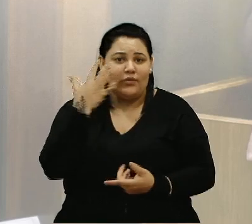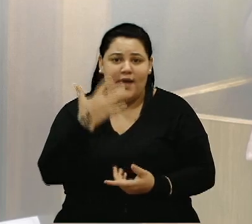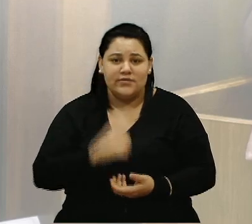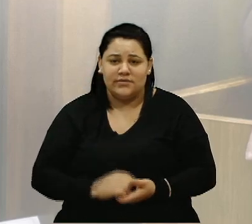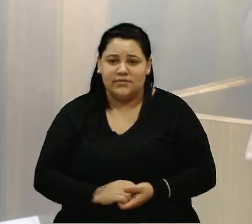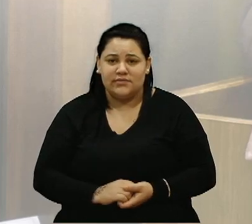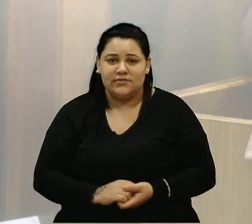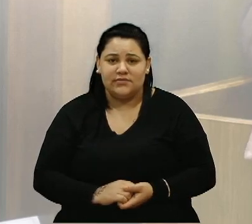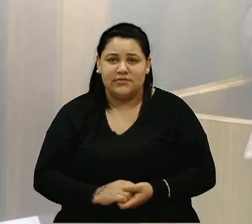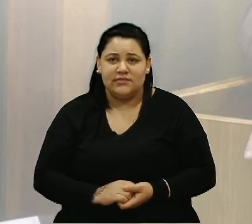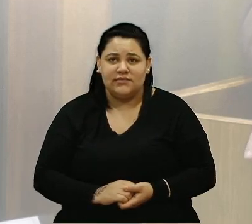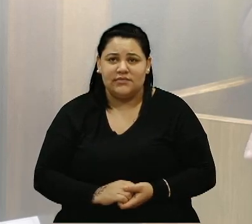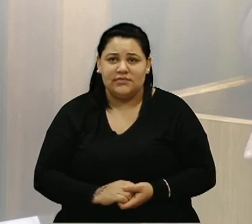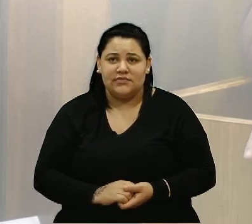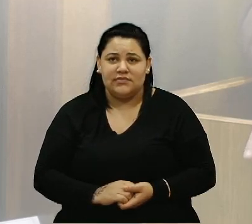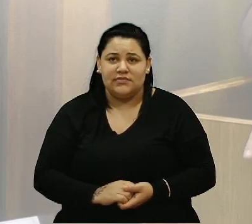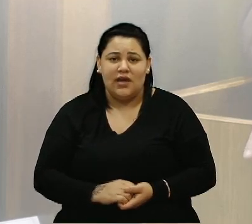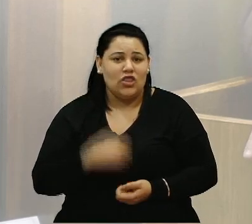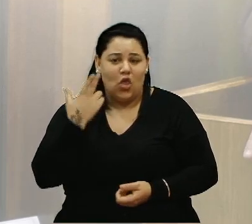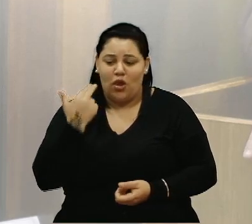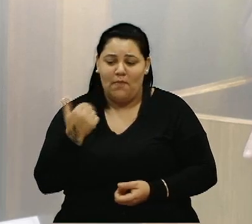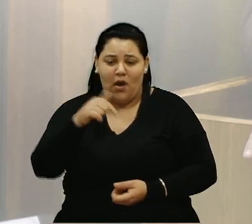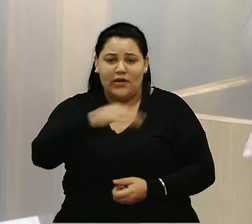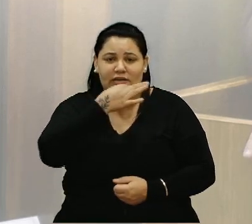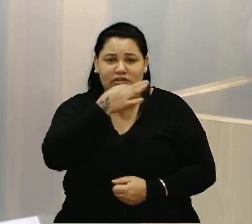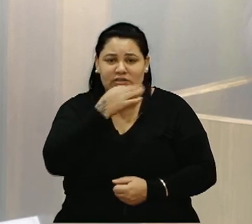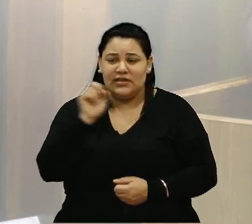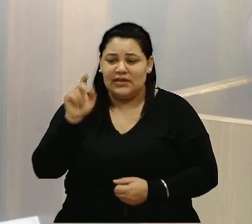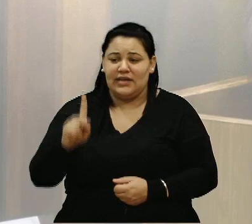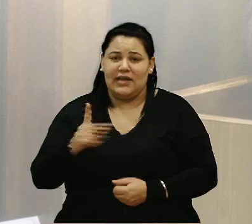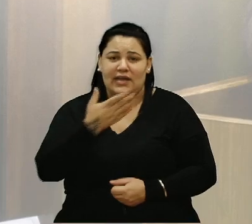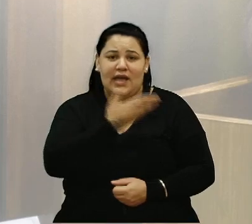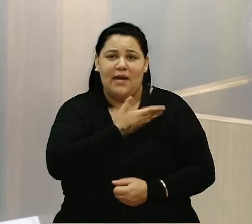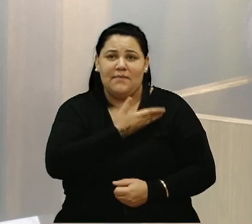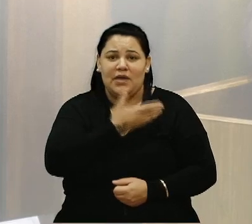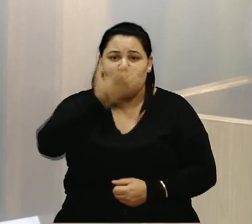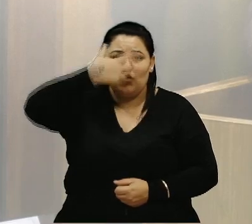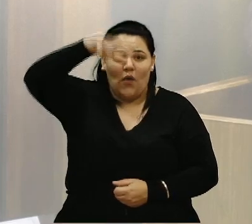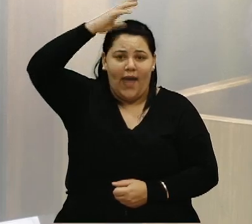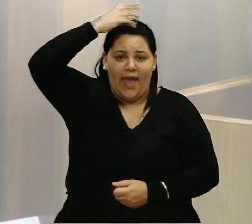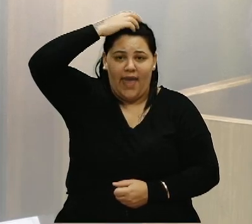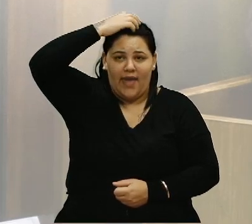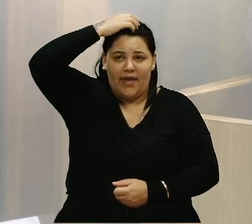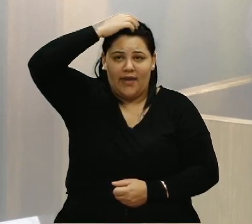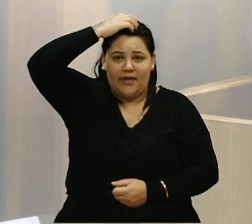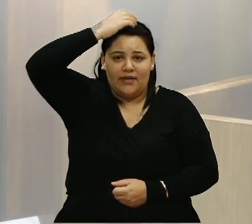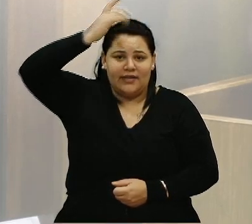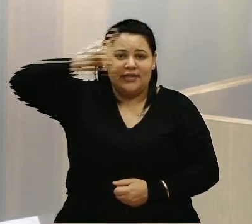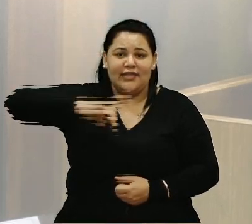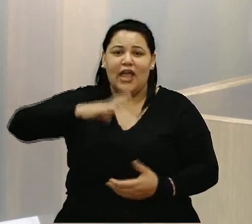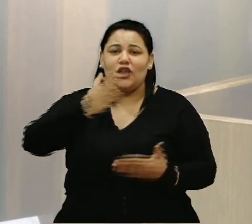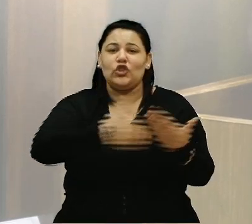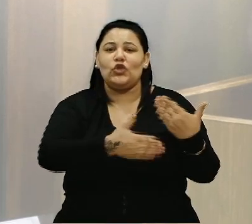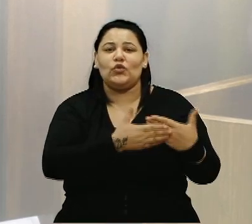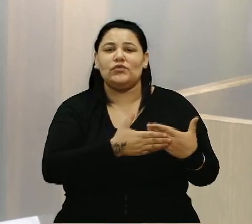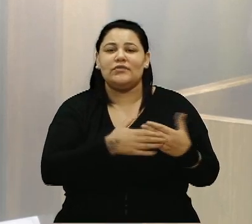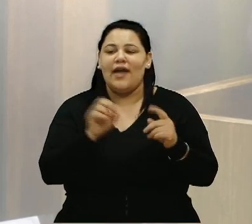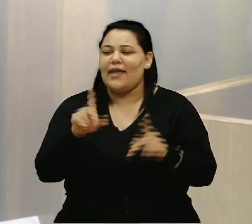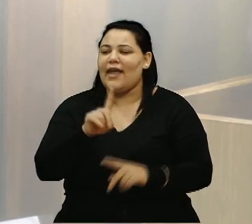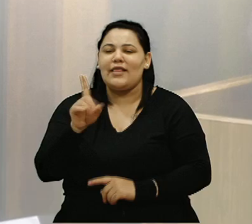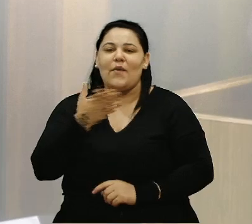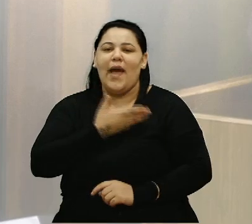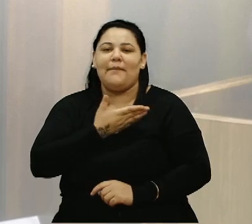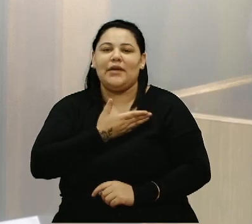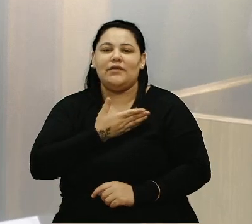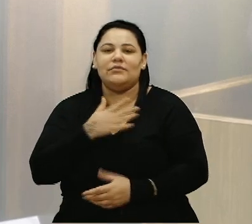Se naturalizou em Caxias. Quem é amigo do rei? Banquete. Quem não é amigo do rei?